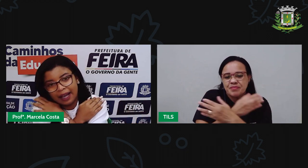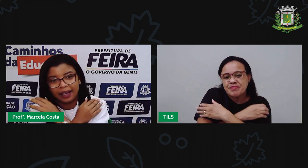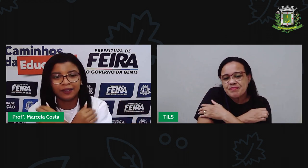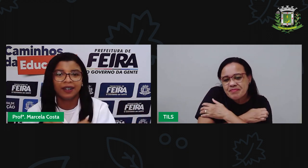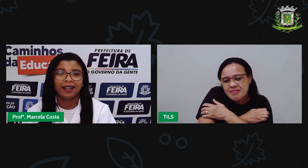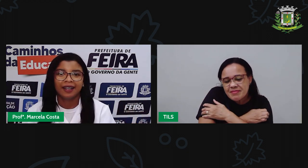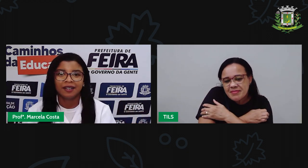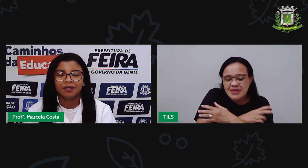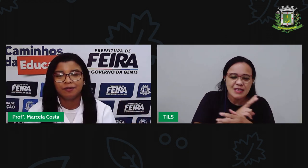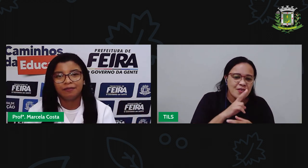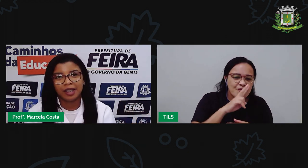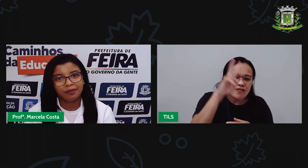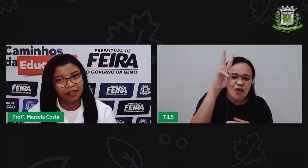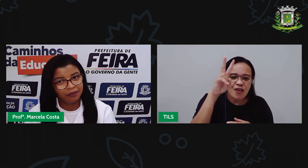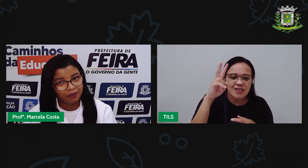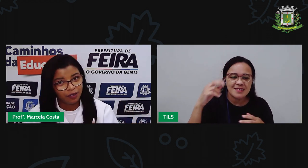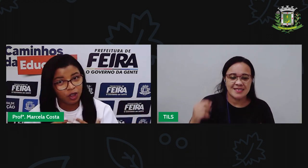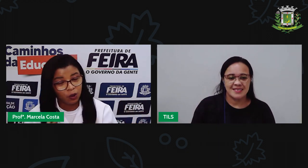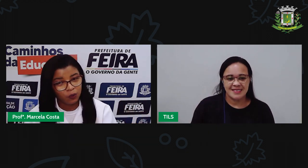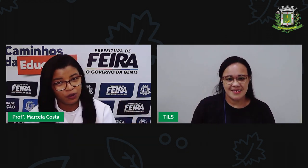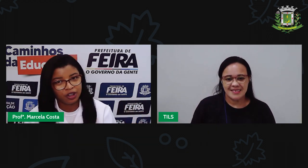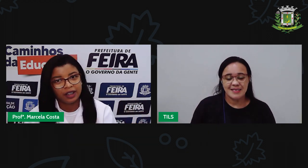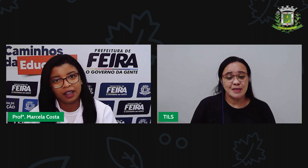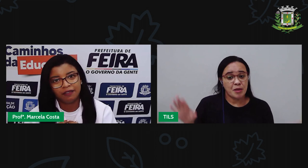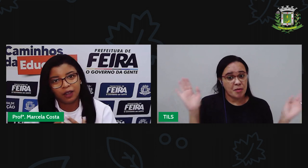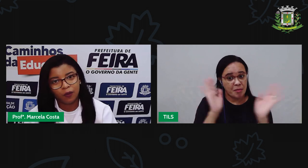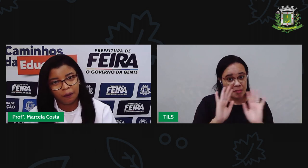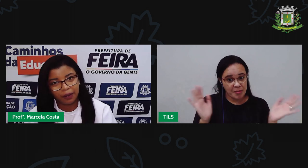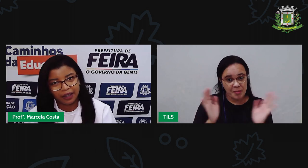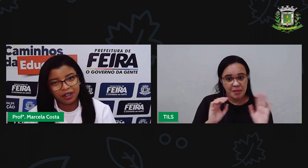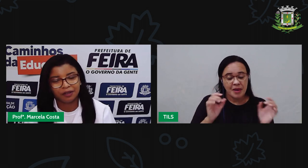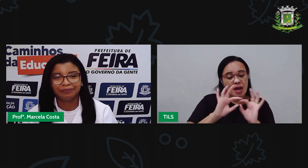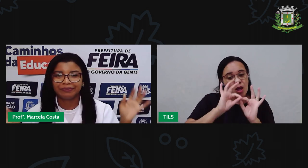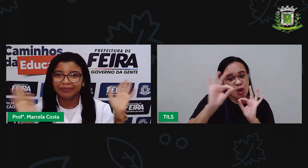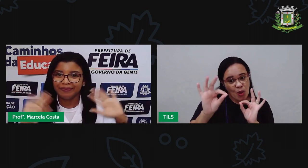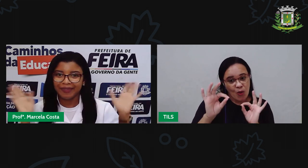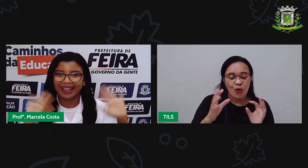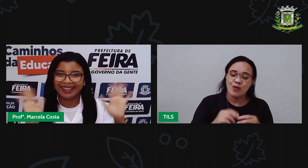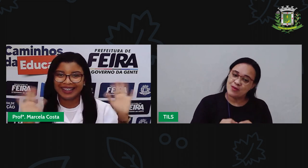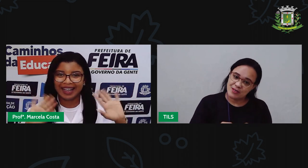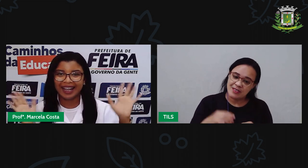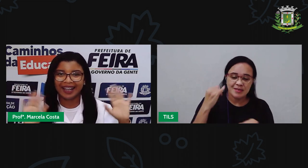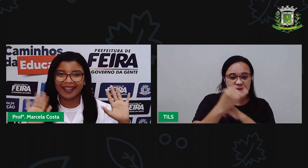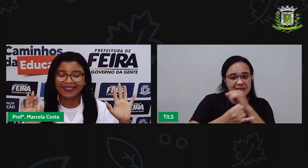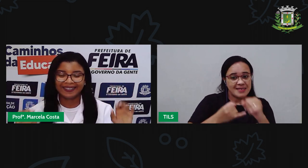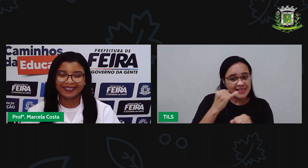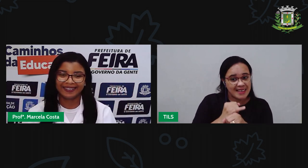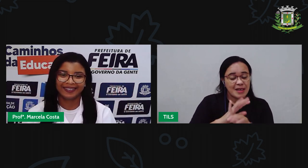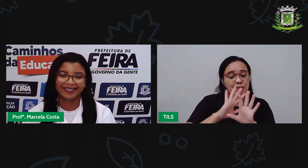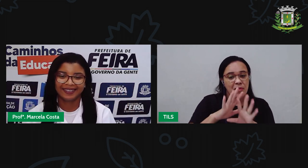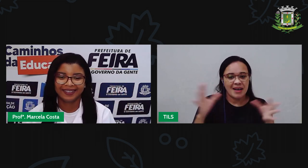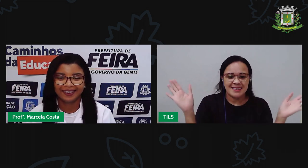apertado Mesmo que de longe E virtualmente Tchau